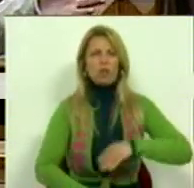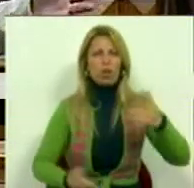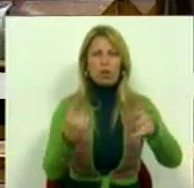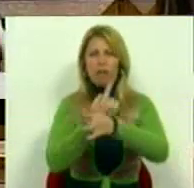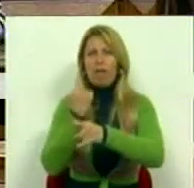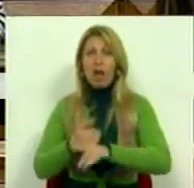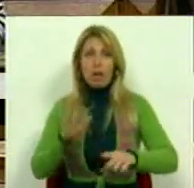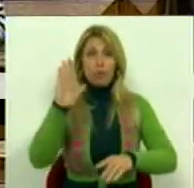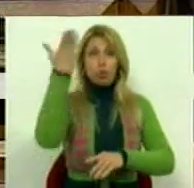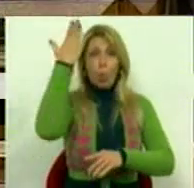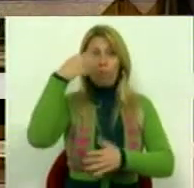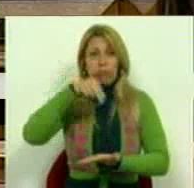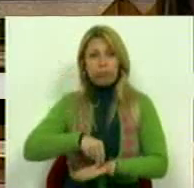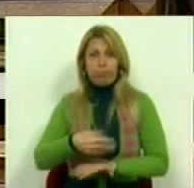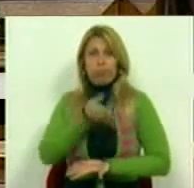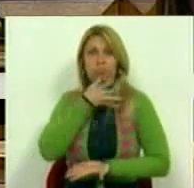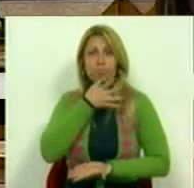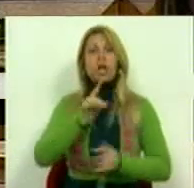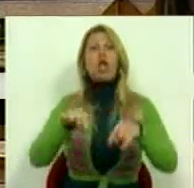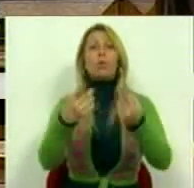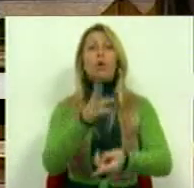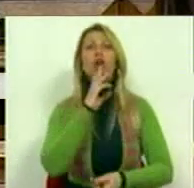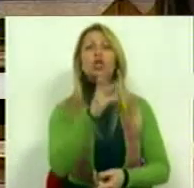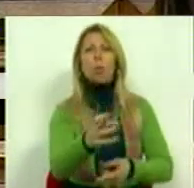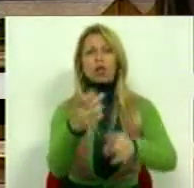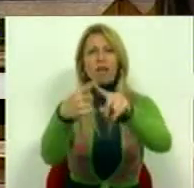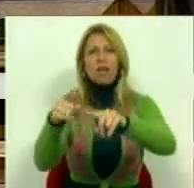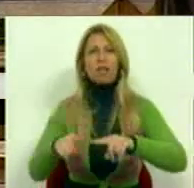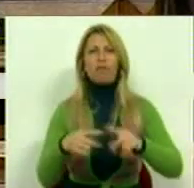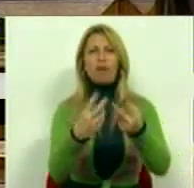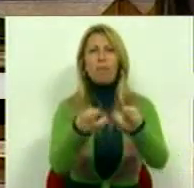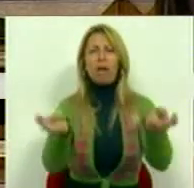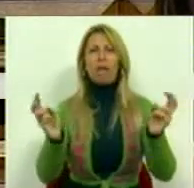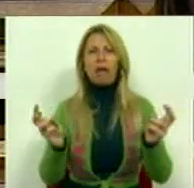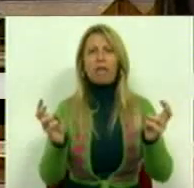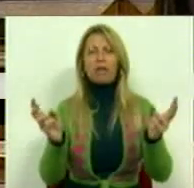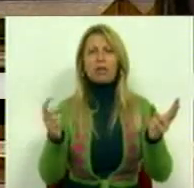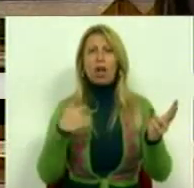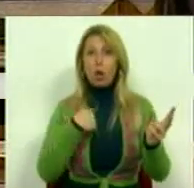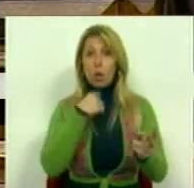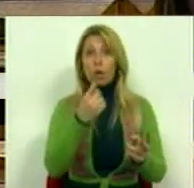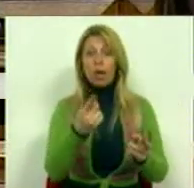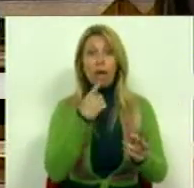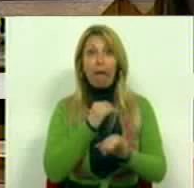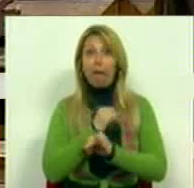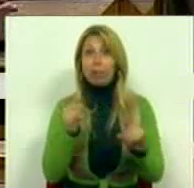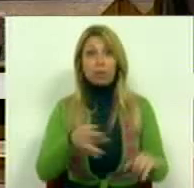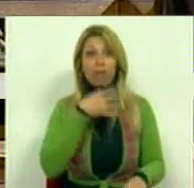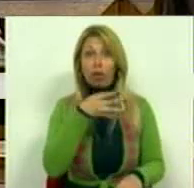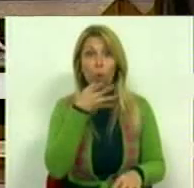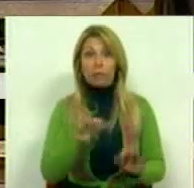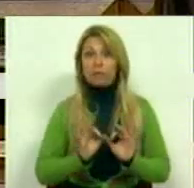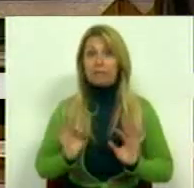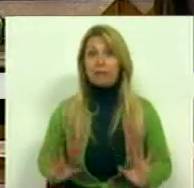depois em resposta às diferentes bancadas, que eu diria que é absolutamente inenarrável e absolutamente pioneira nesta